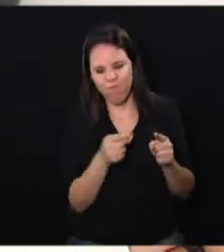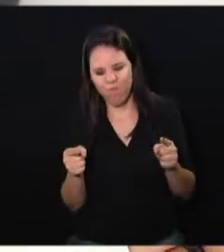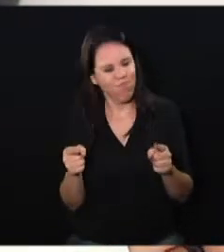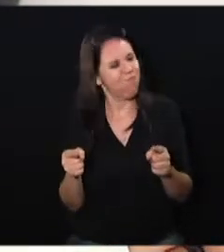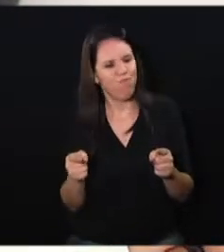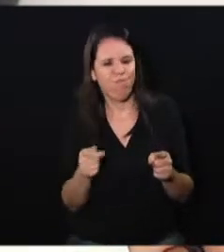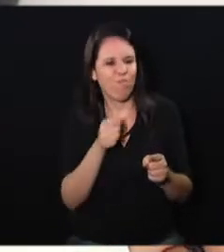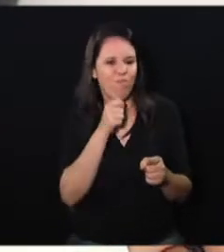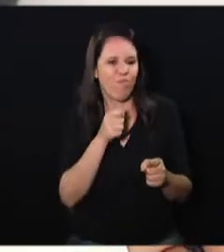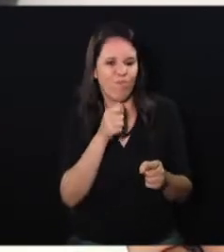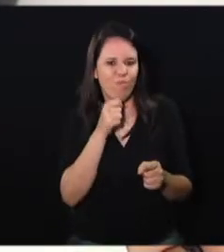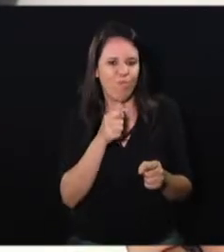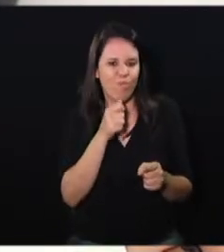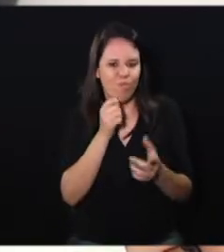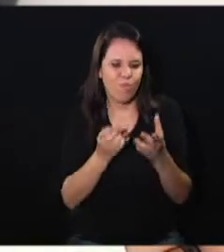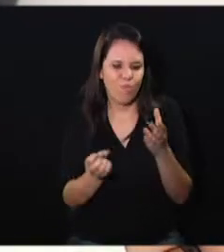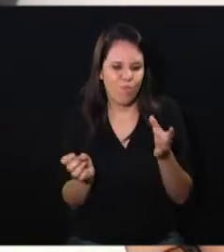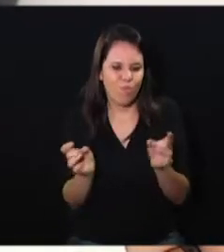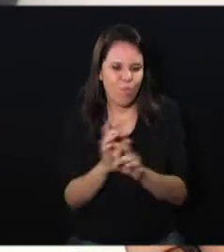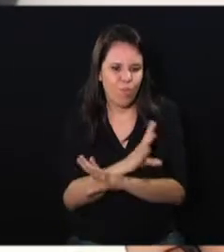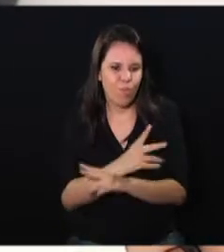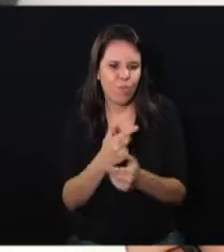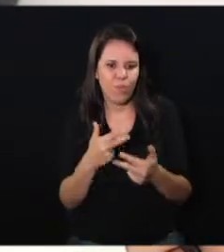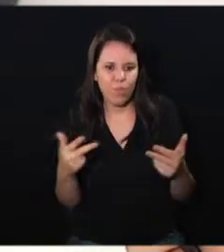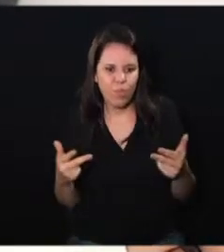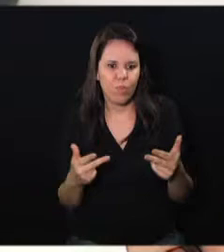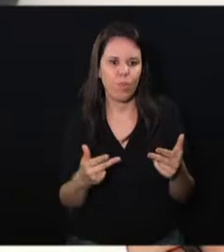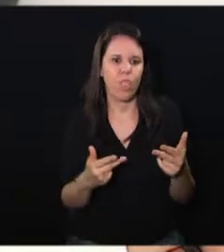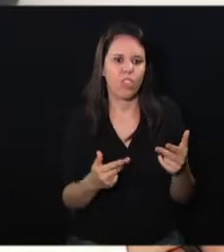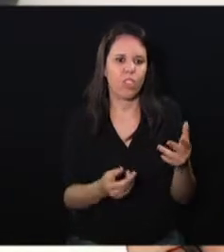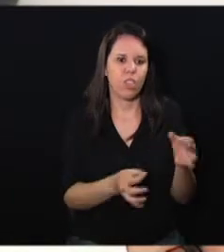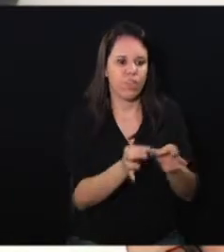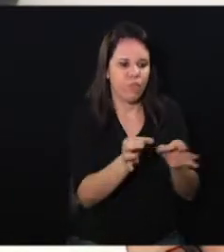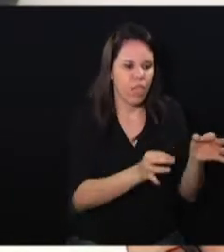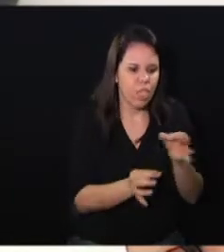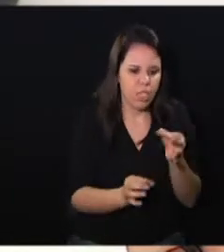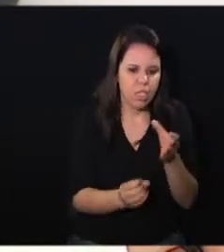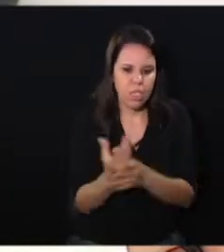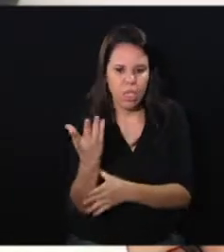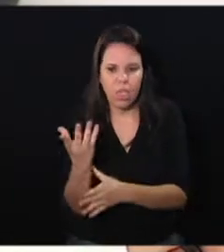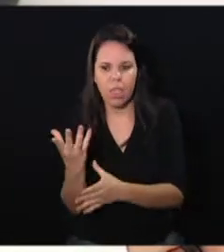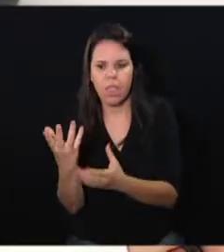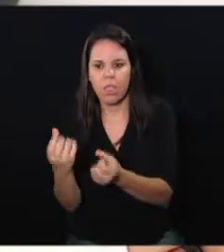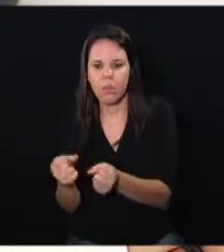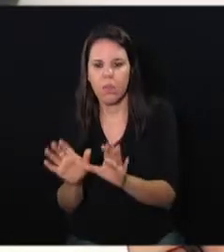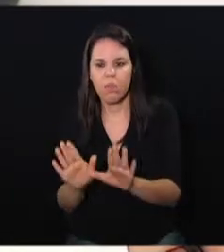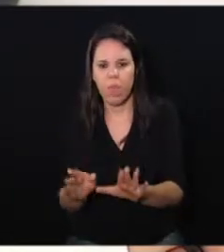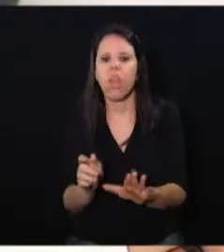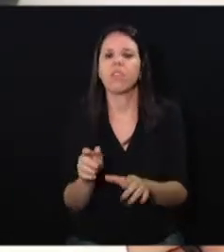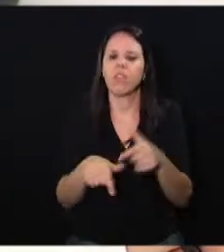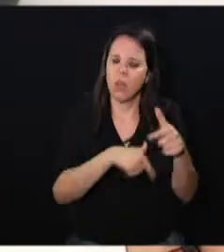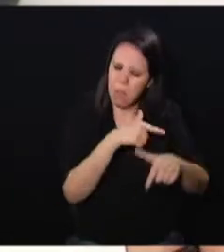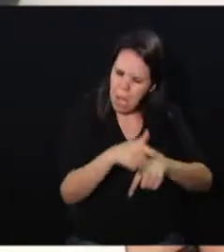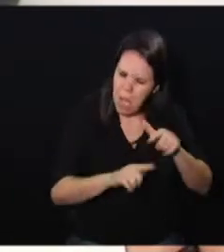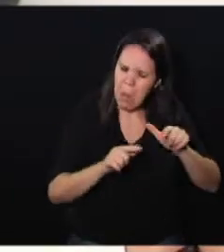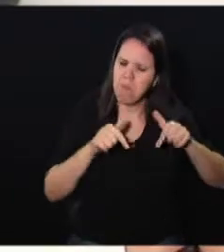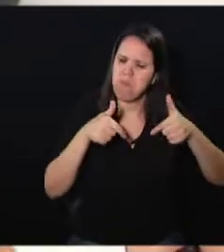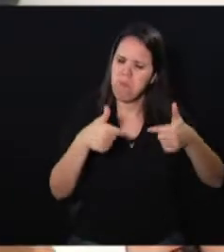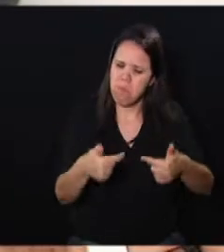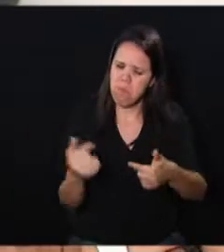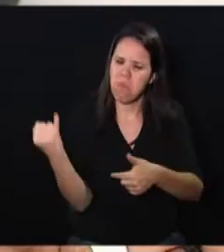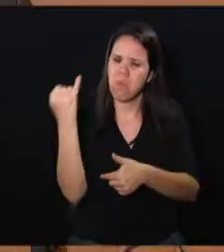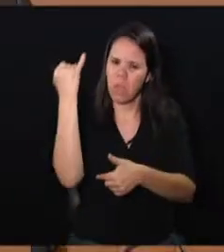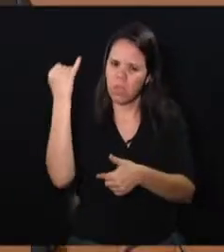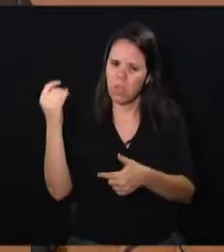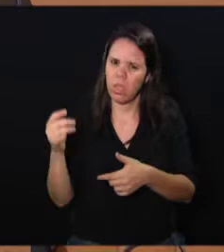suficiente para semearmos e colhermos, mas nós trabalhamos com algumas semeaduras muito importantes para a